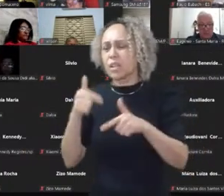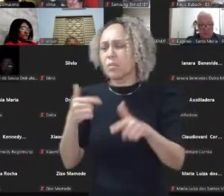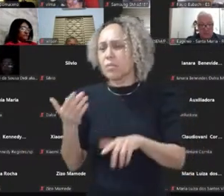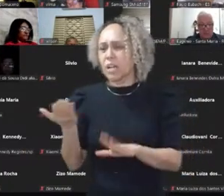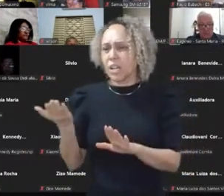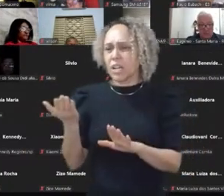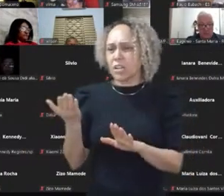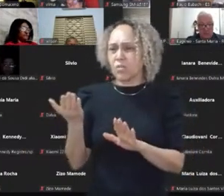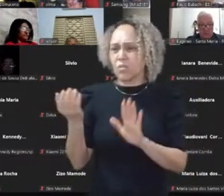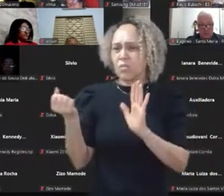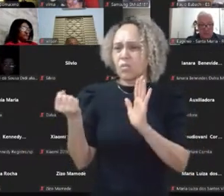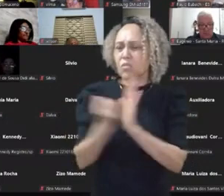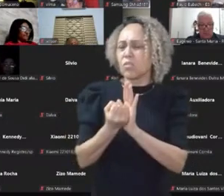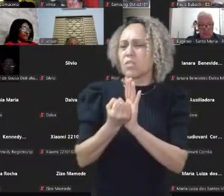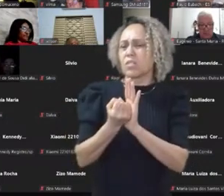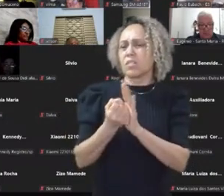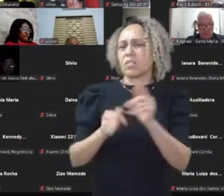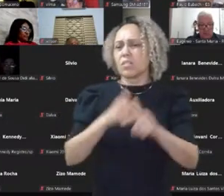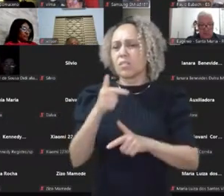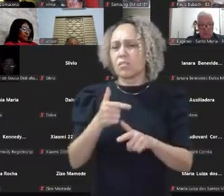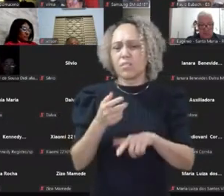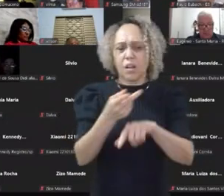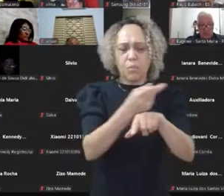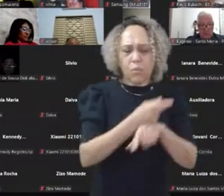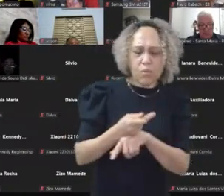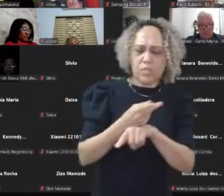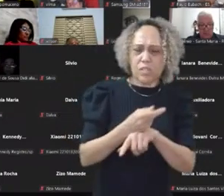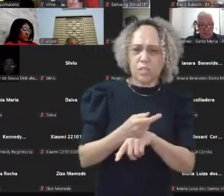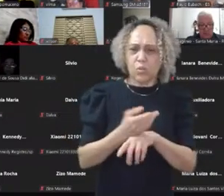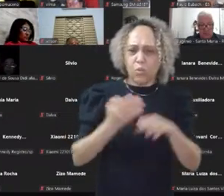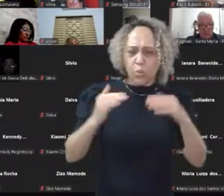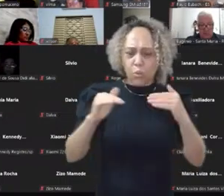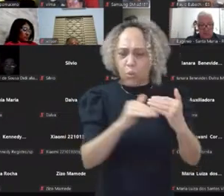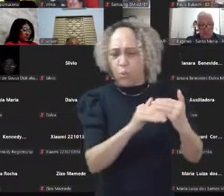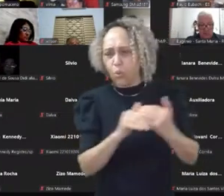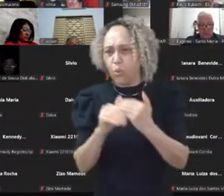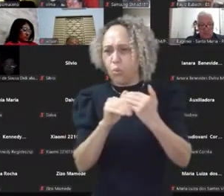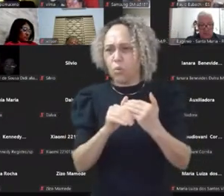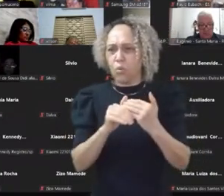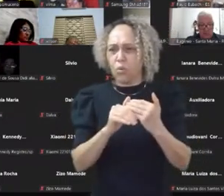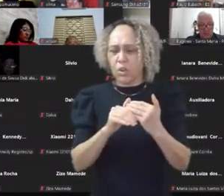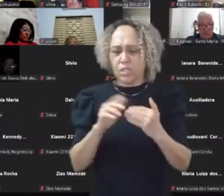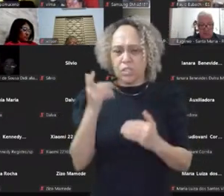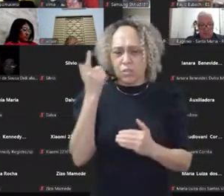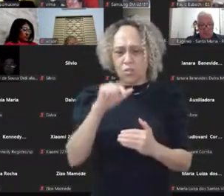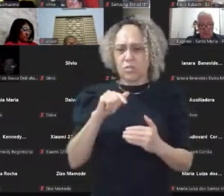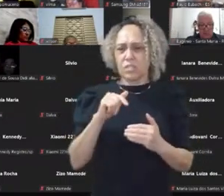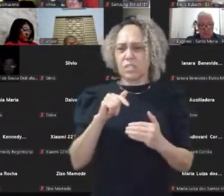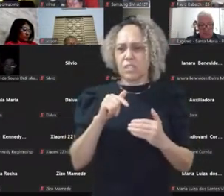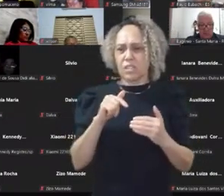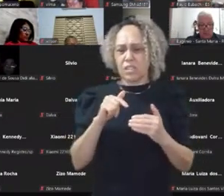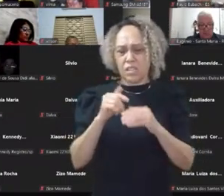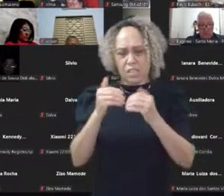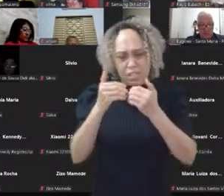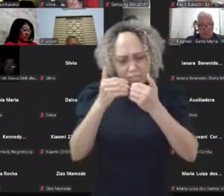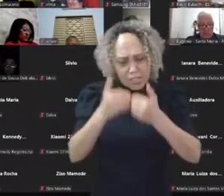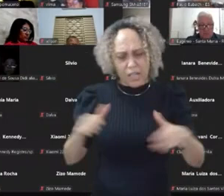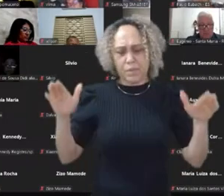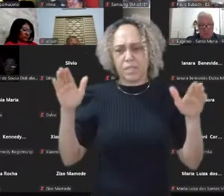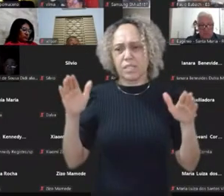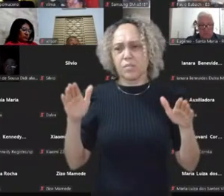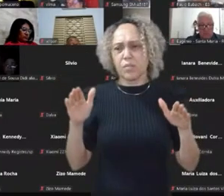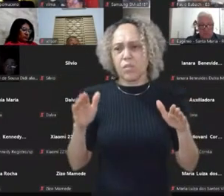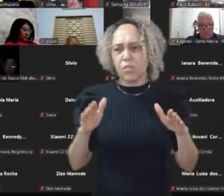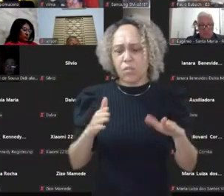bandeiras universais, a busca do comum, que aí, sim, a gente consegue romper essas bolhas que eu mostrei para vocês e criar